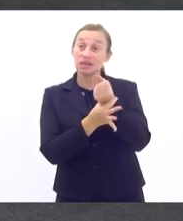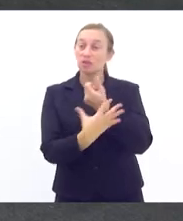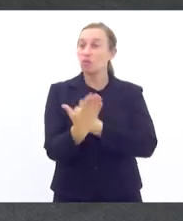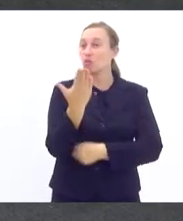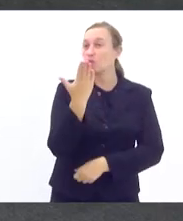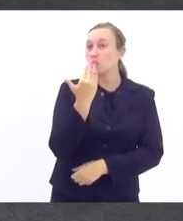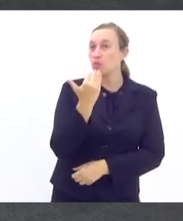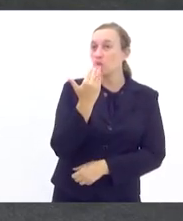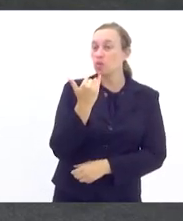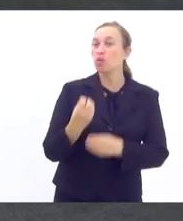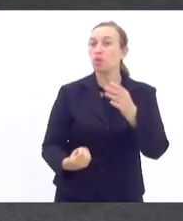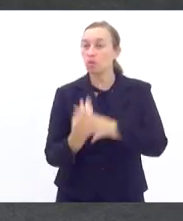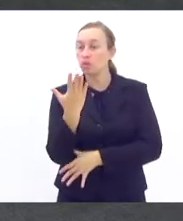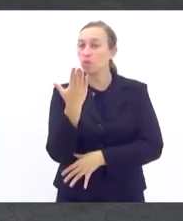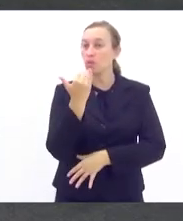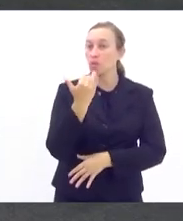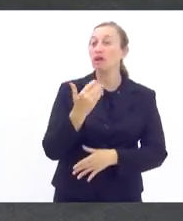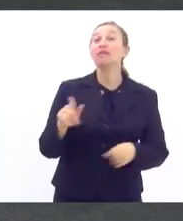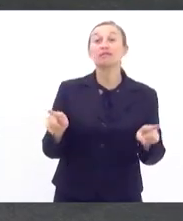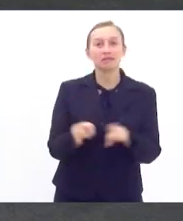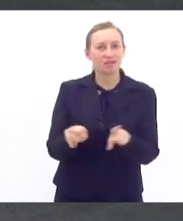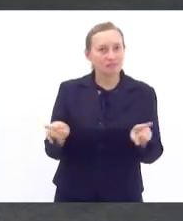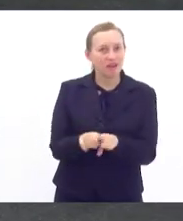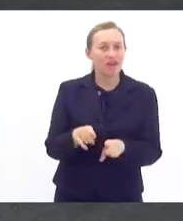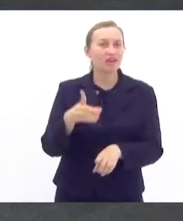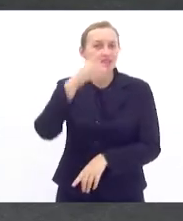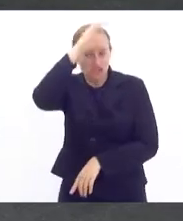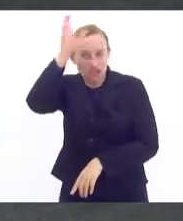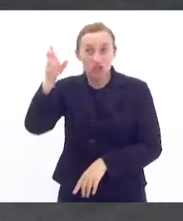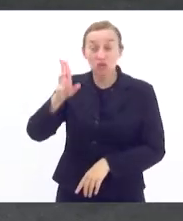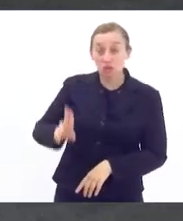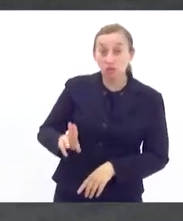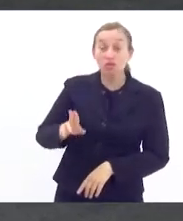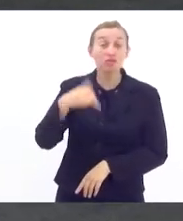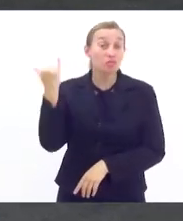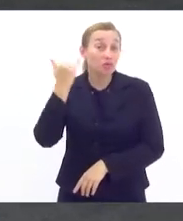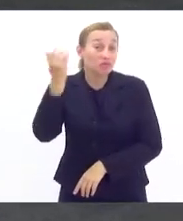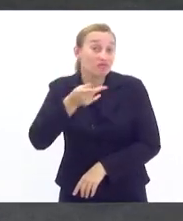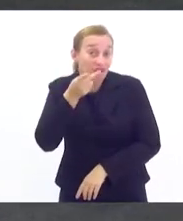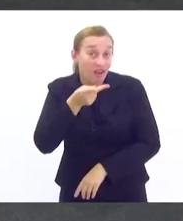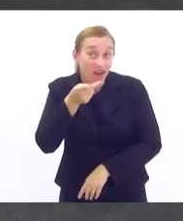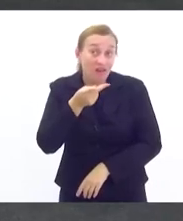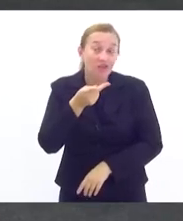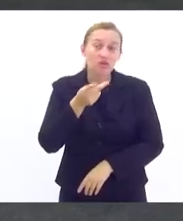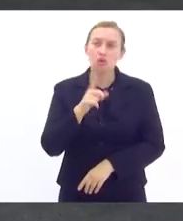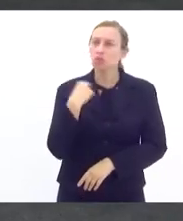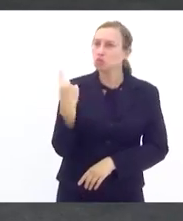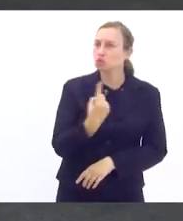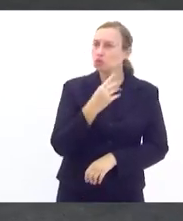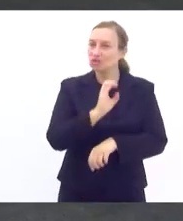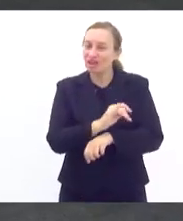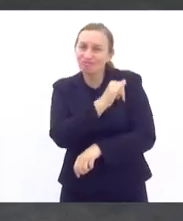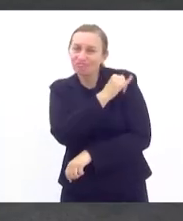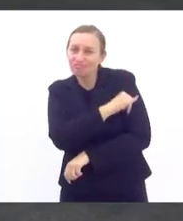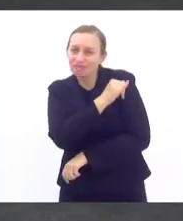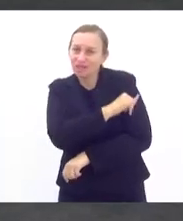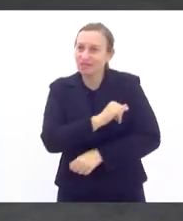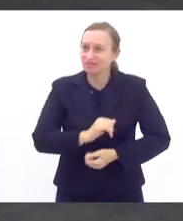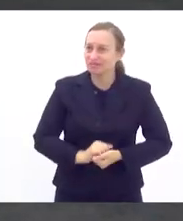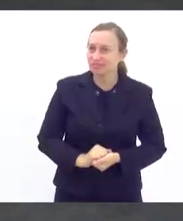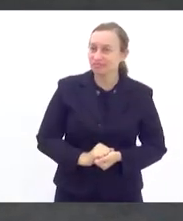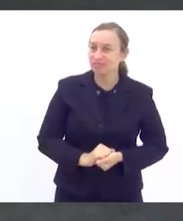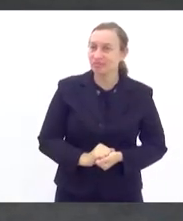para a produção de alimentos. E também, Tia Ju, é importante destacar que o nosso Estado do Rio de Janeiro,